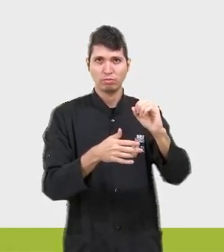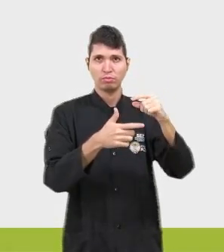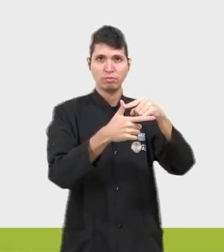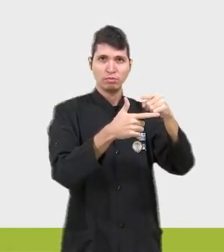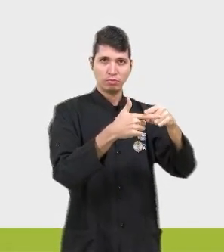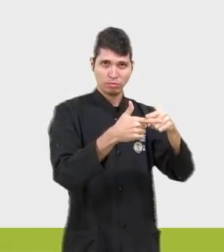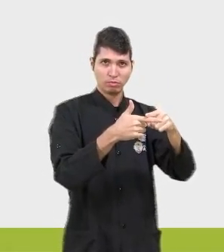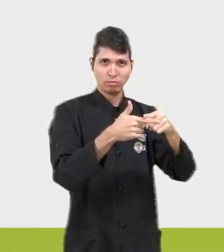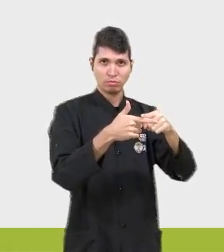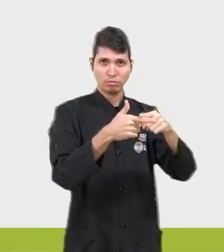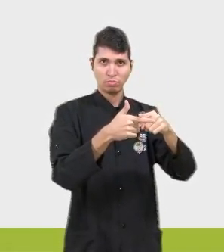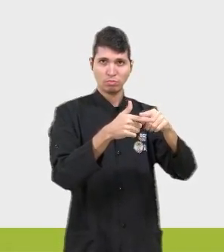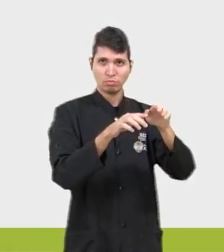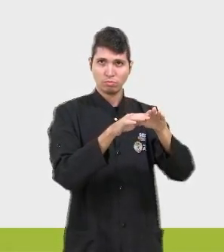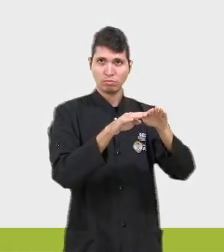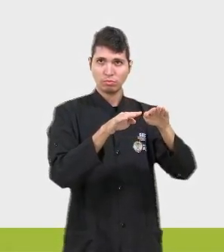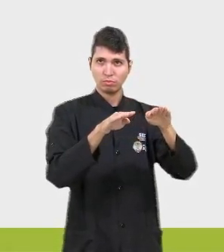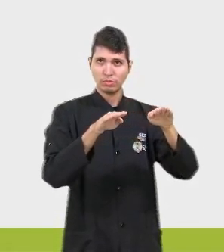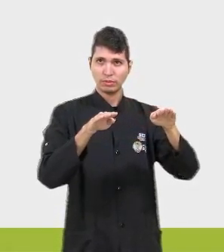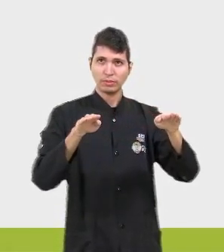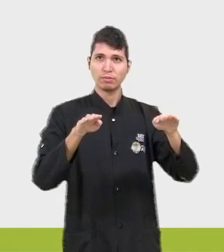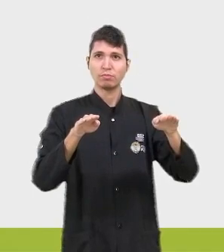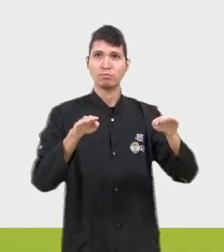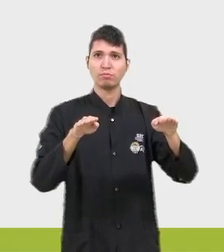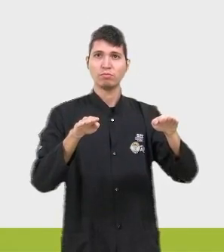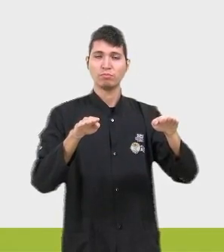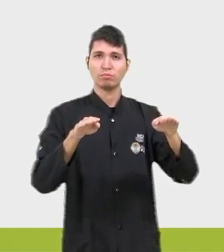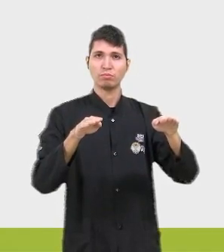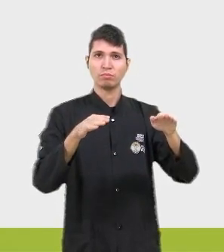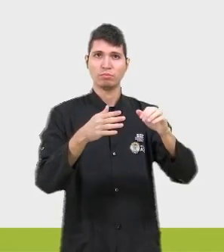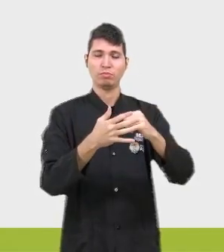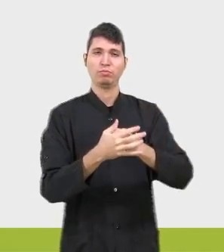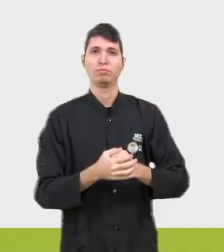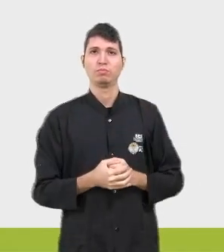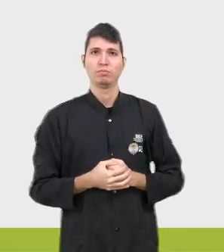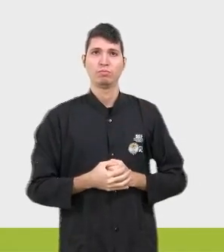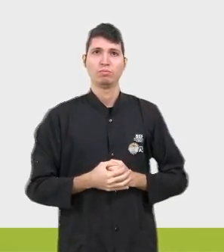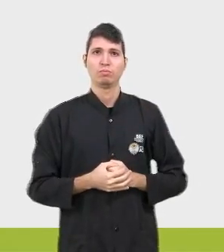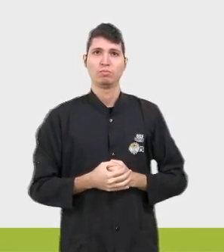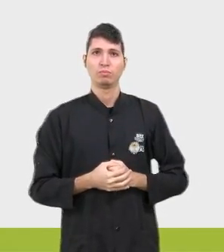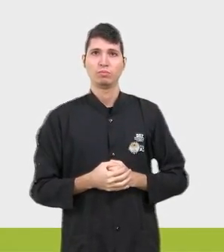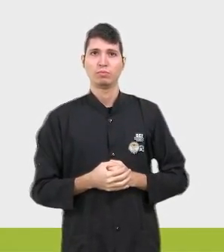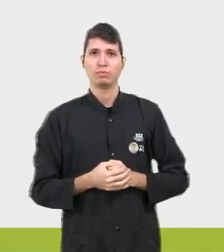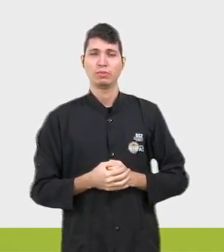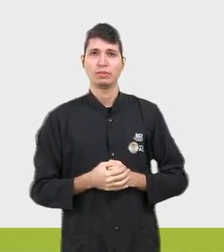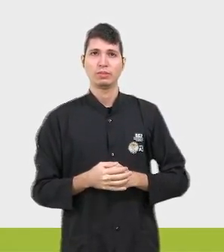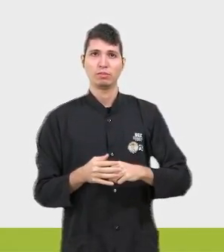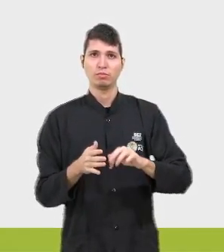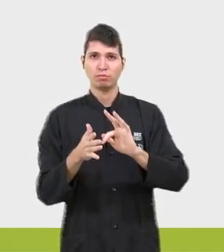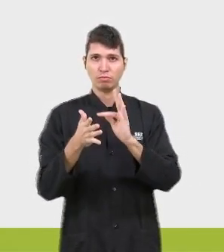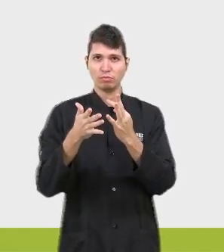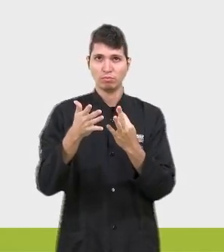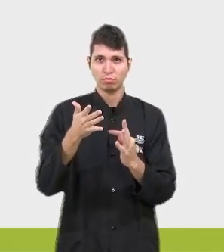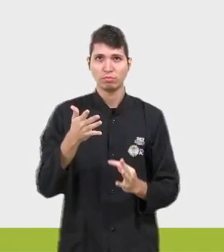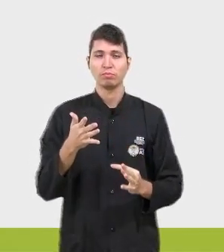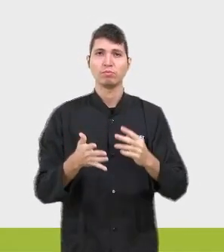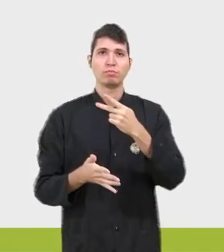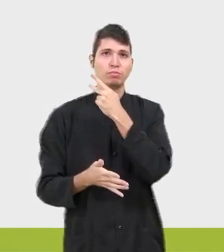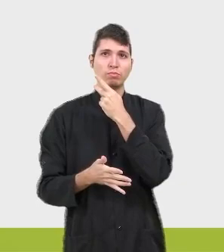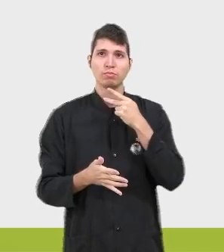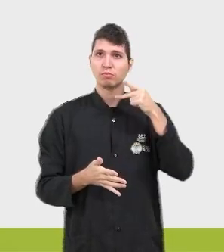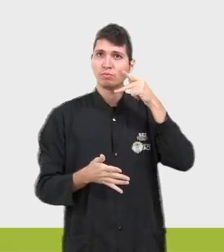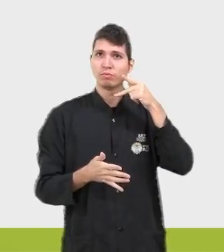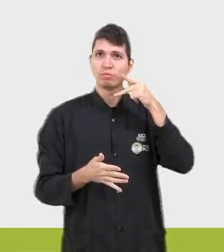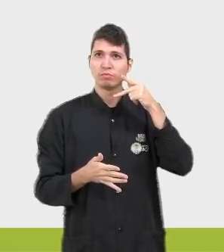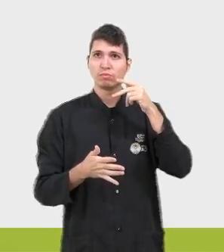cabe bem na ideia do teorema, né, que gente utiliza muito, né? Que é um princípio básico para trabalhar o teorema de Pitágoras. O triângulo tem que ser retângulo, tá bom?